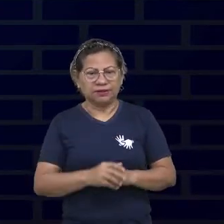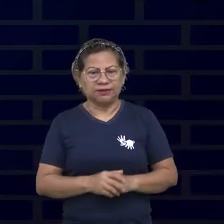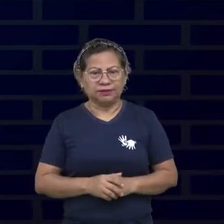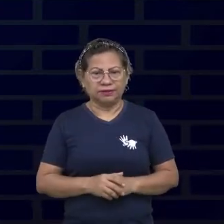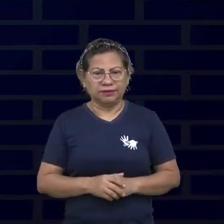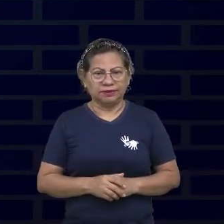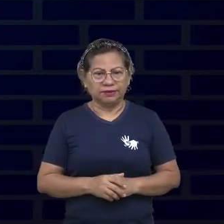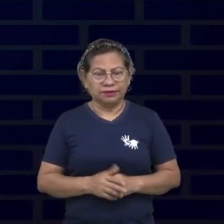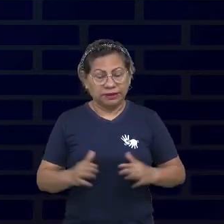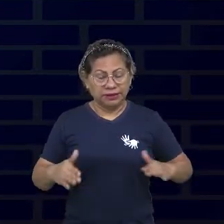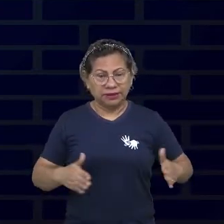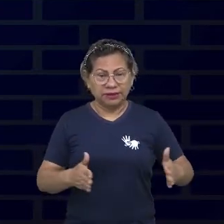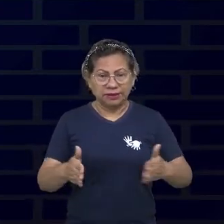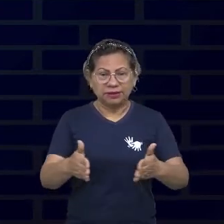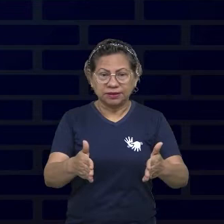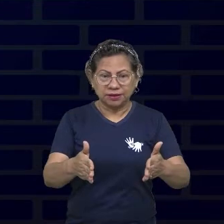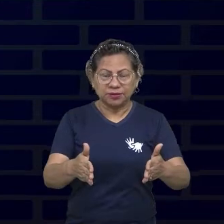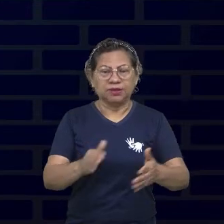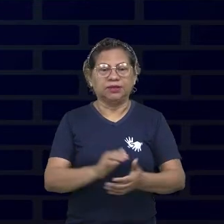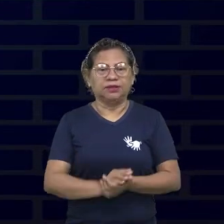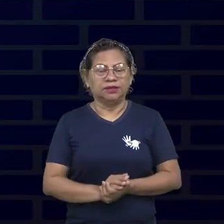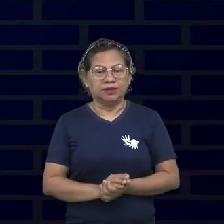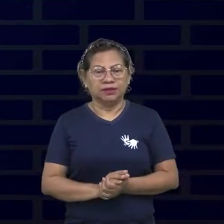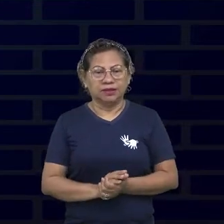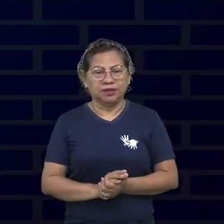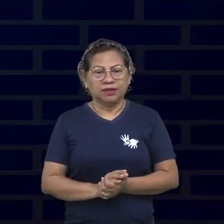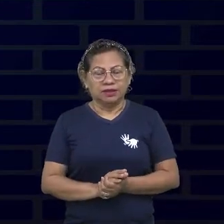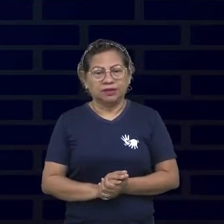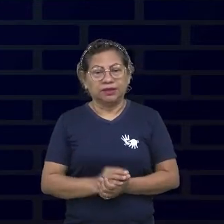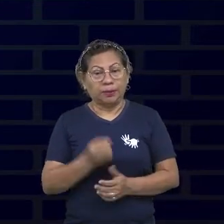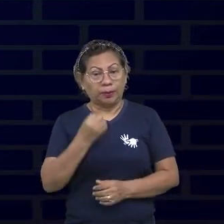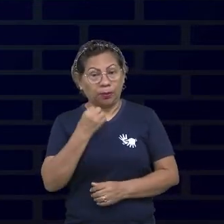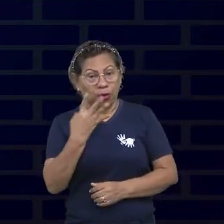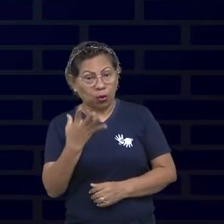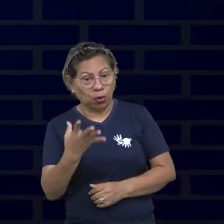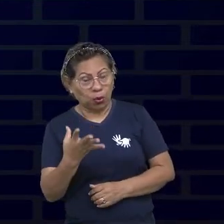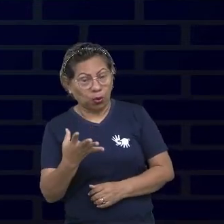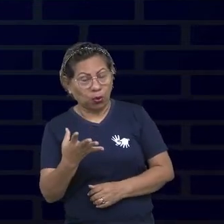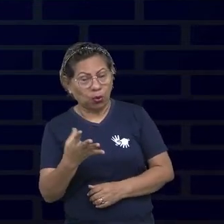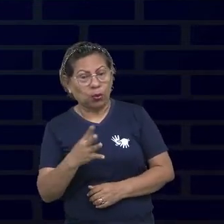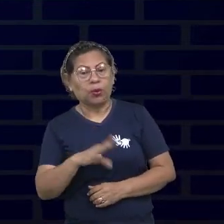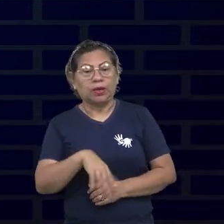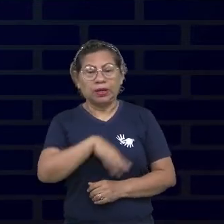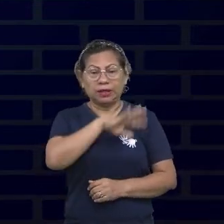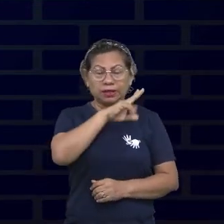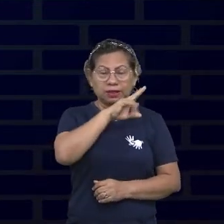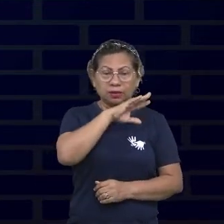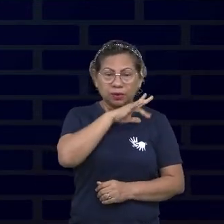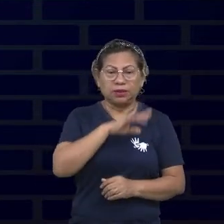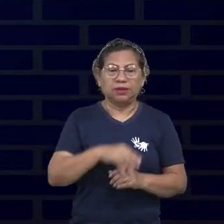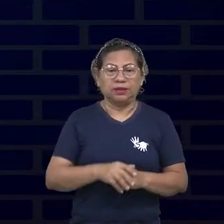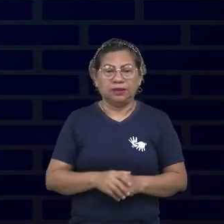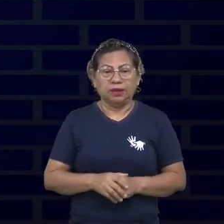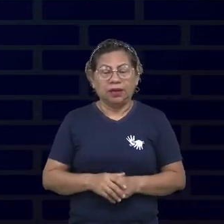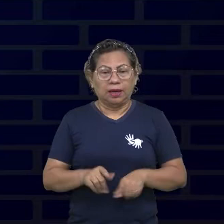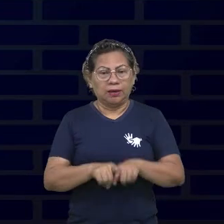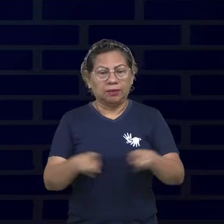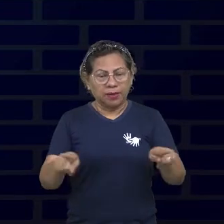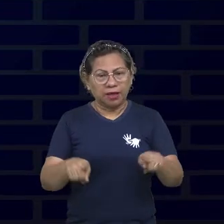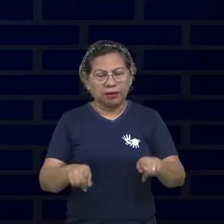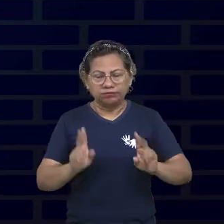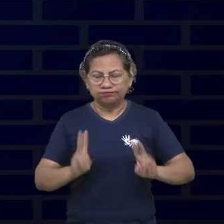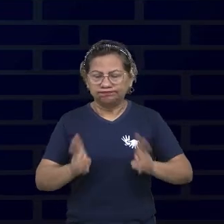caminho, muitas coisas se aproximam. Coisas boas e coisas ruins. Mas em todo esse período, eu sempre fiz uma